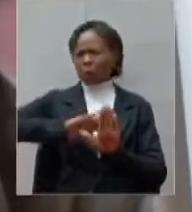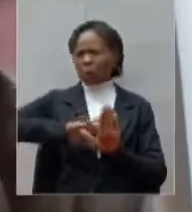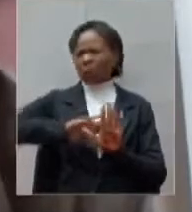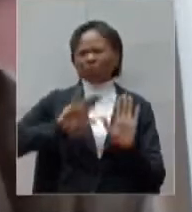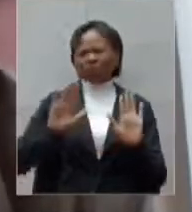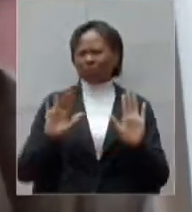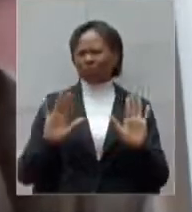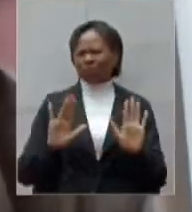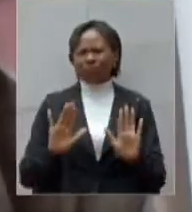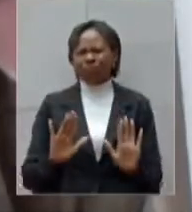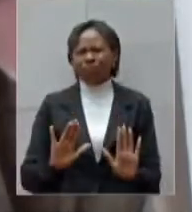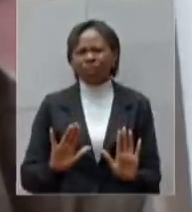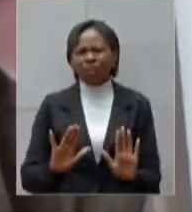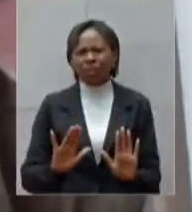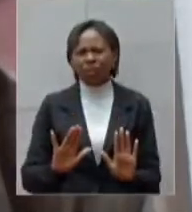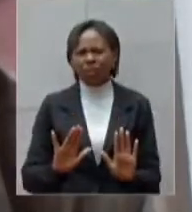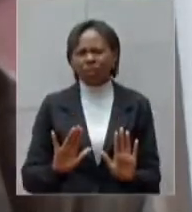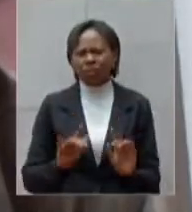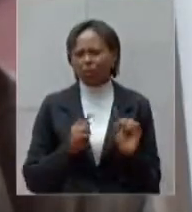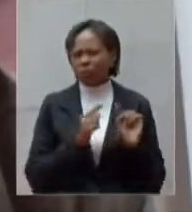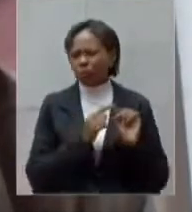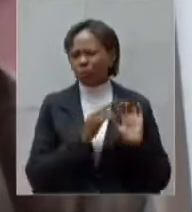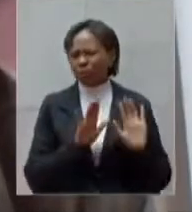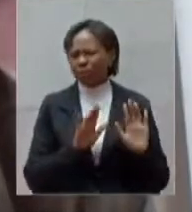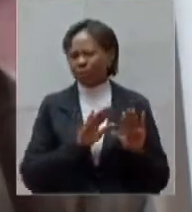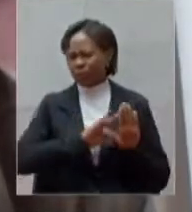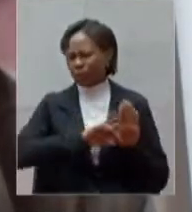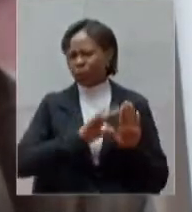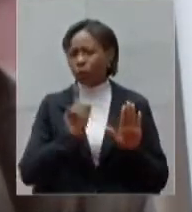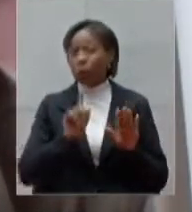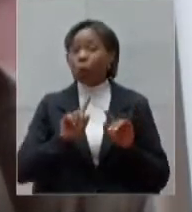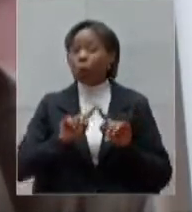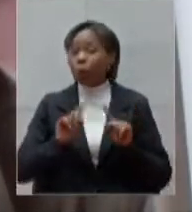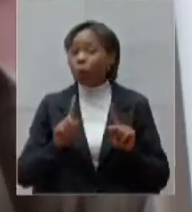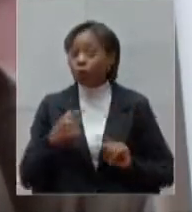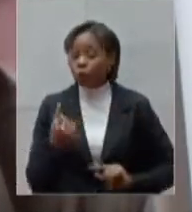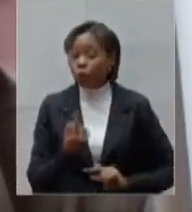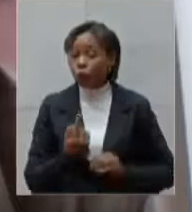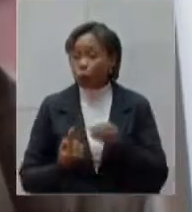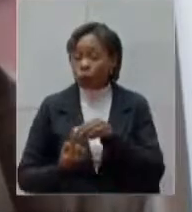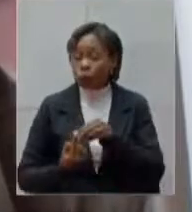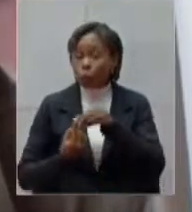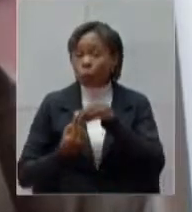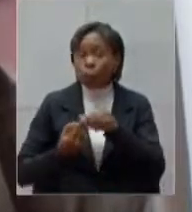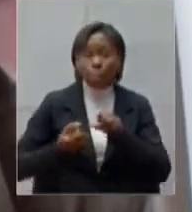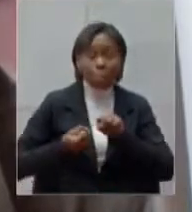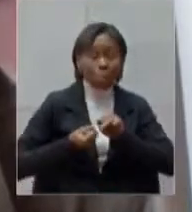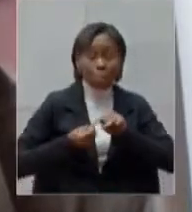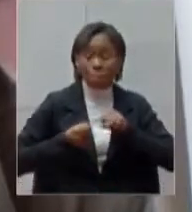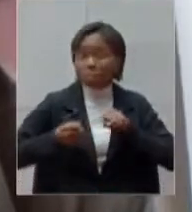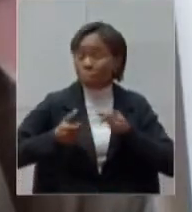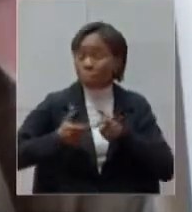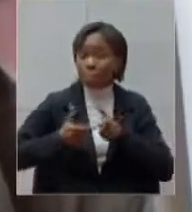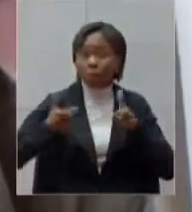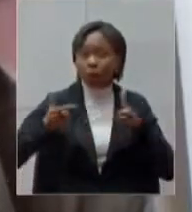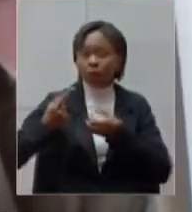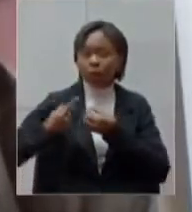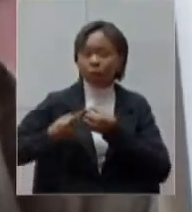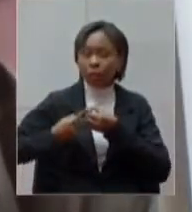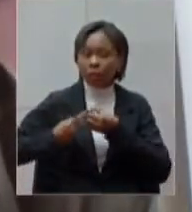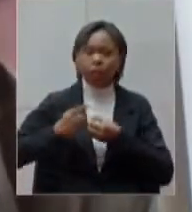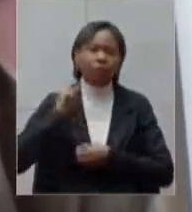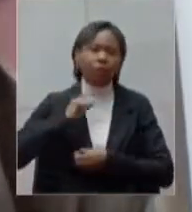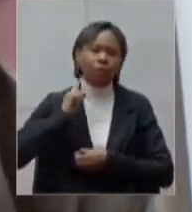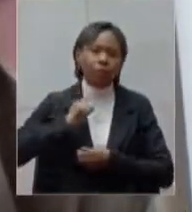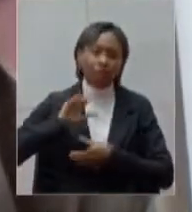no enfrentamento da crise é que nós somos o maior município de Minas Gerais a aderir o plano